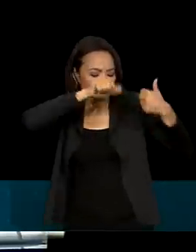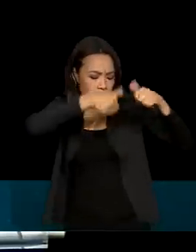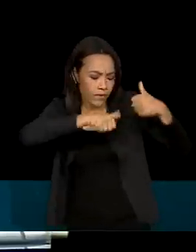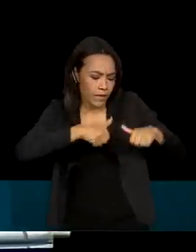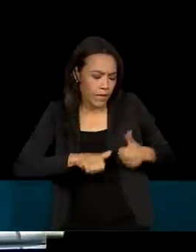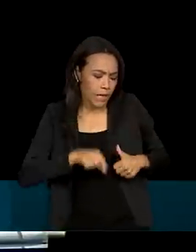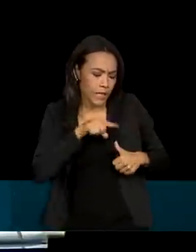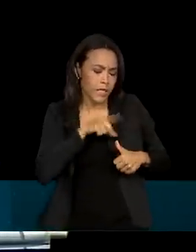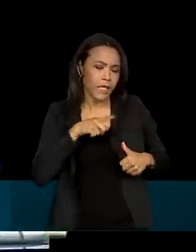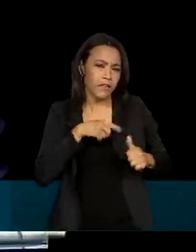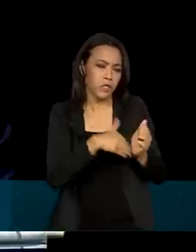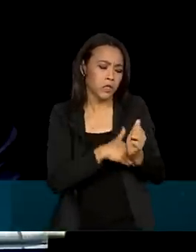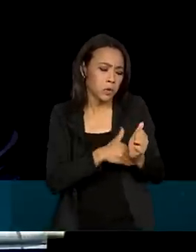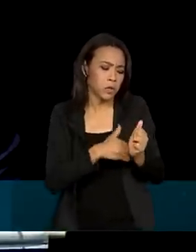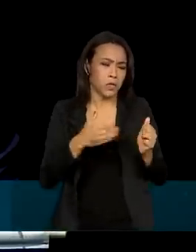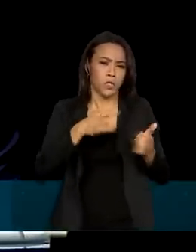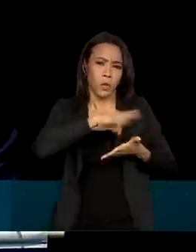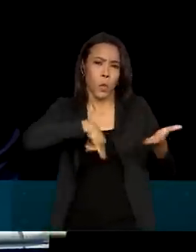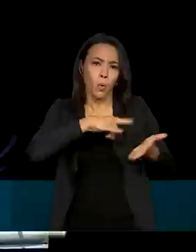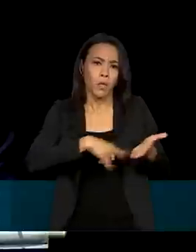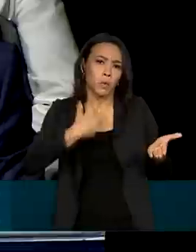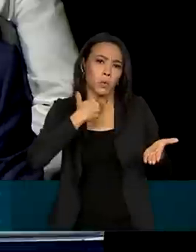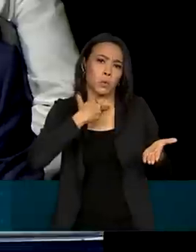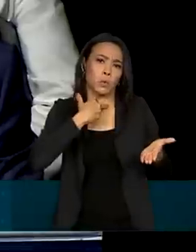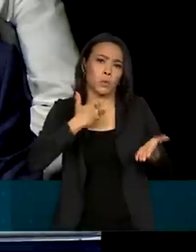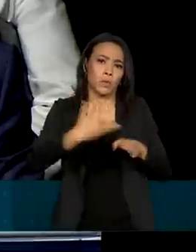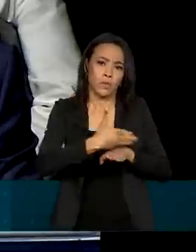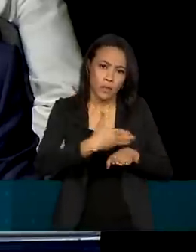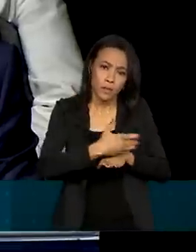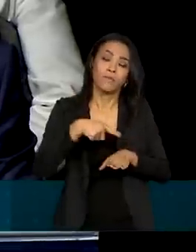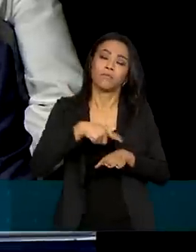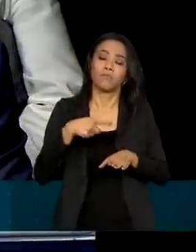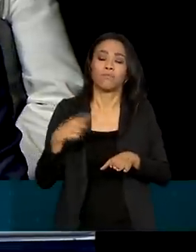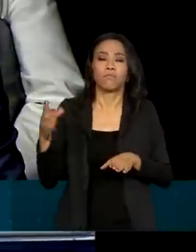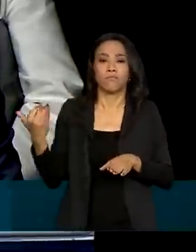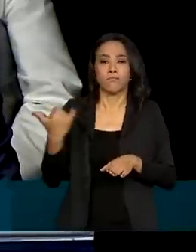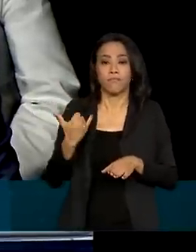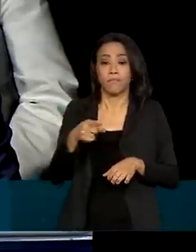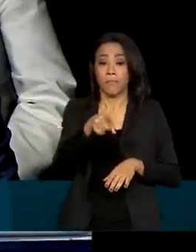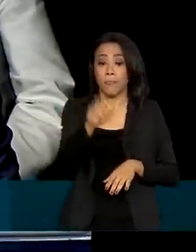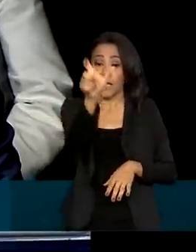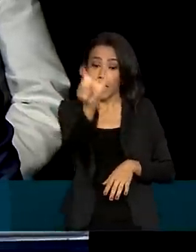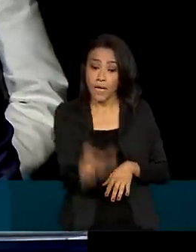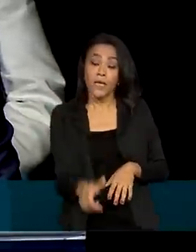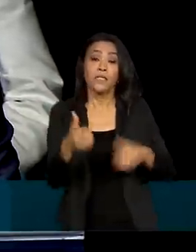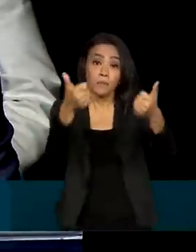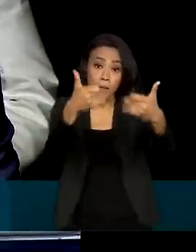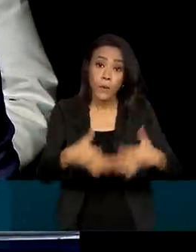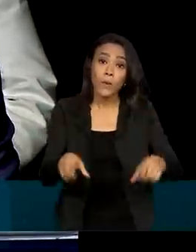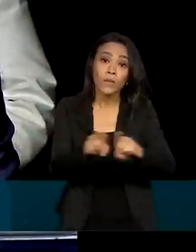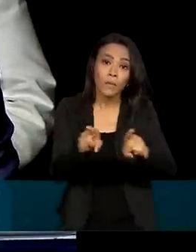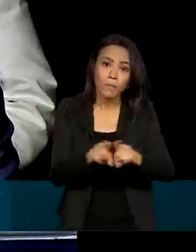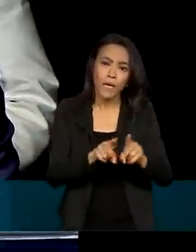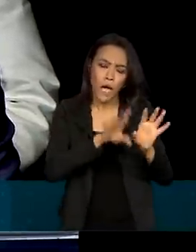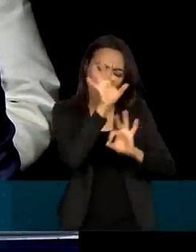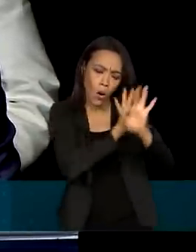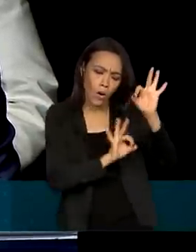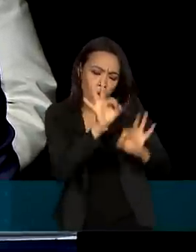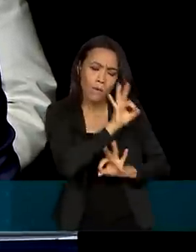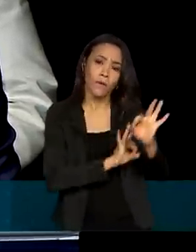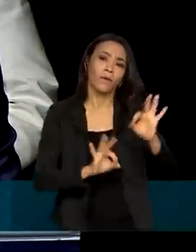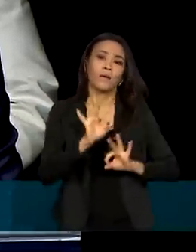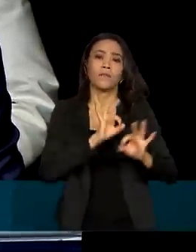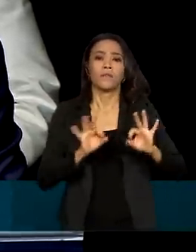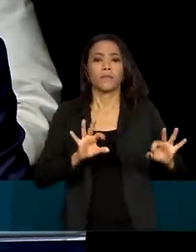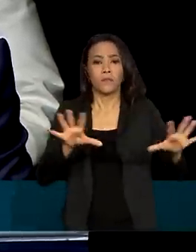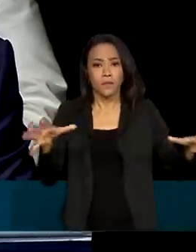impuseram sigilo indevido a documentos de acesso público. Vinícius de Carvalho também anunciou a reestruturação do órgão, além da criação